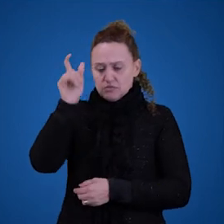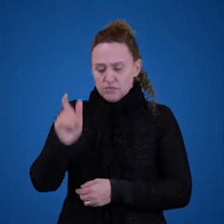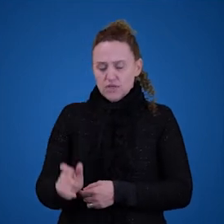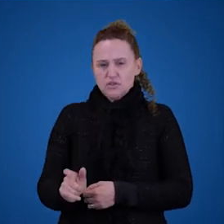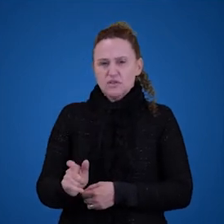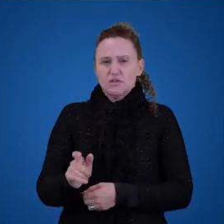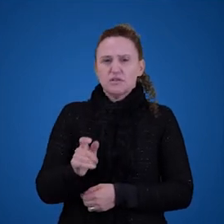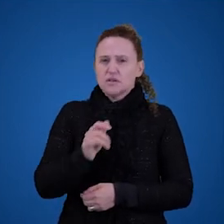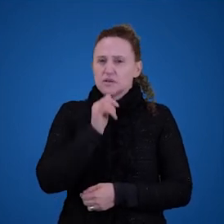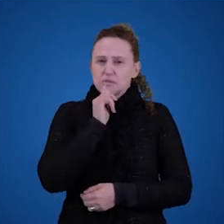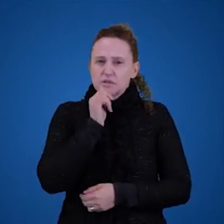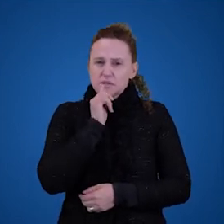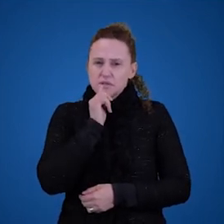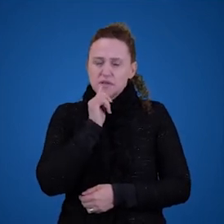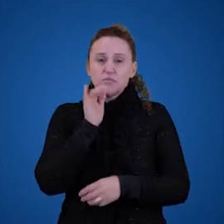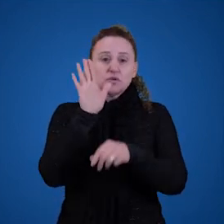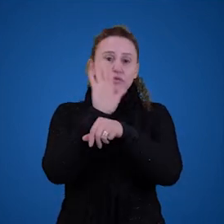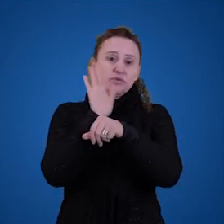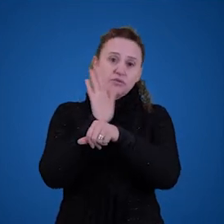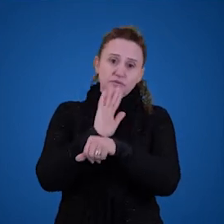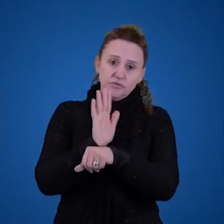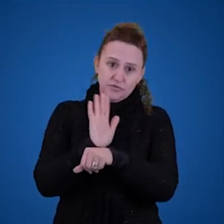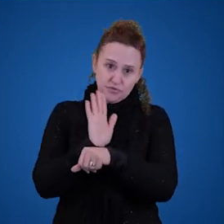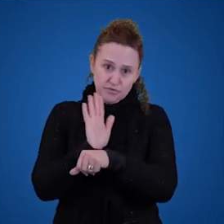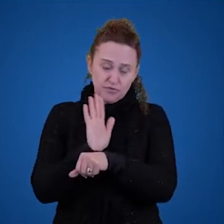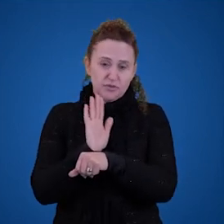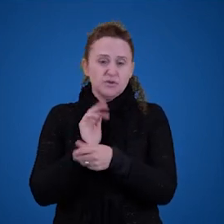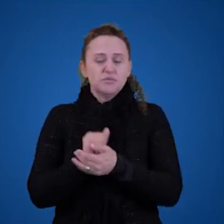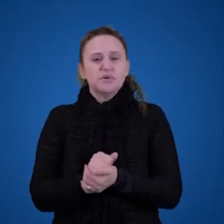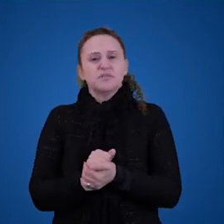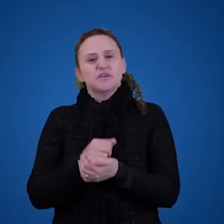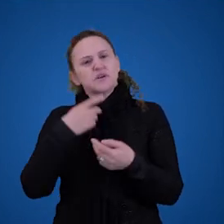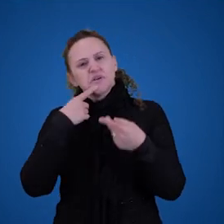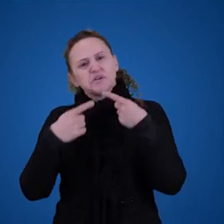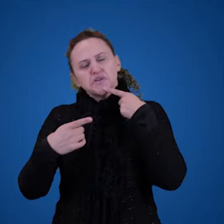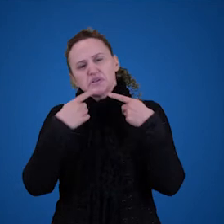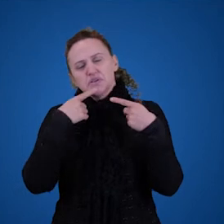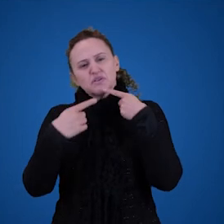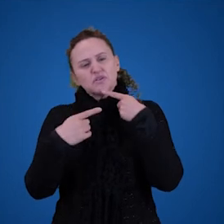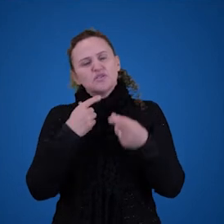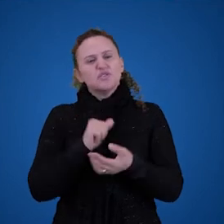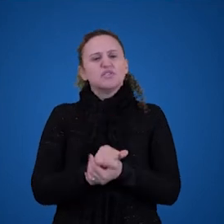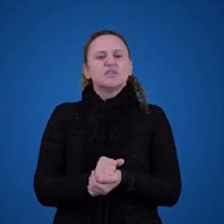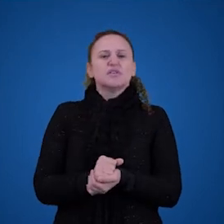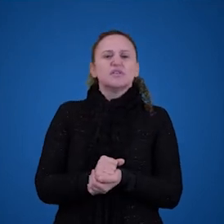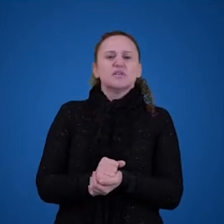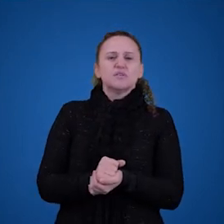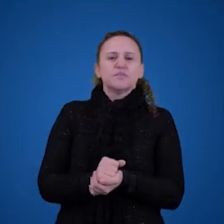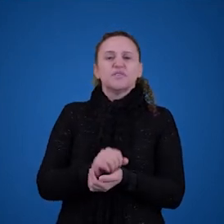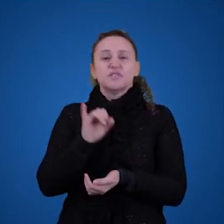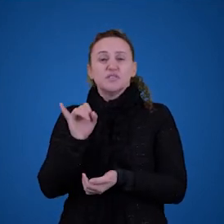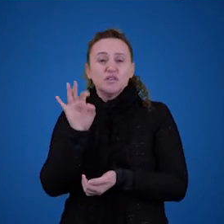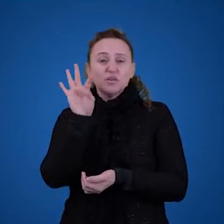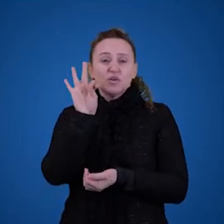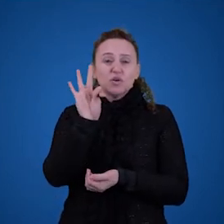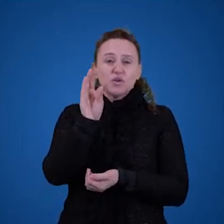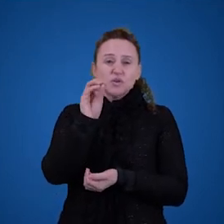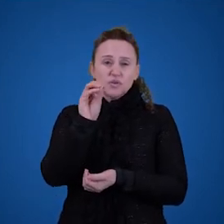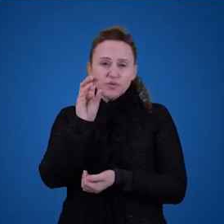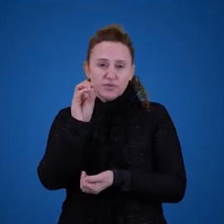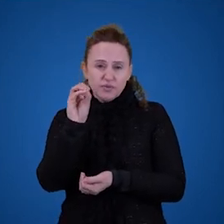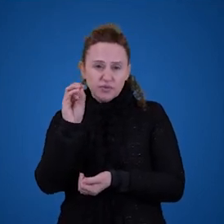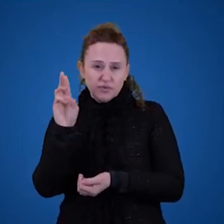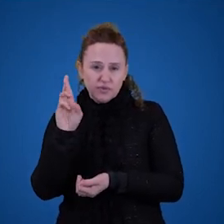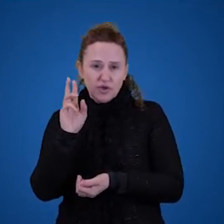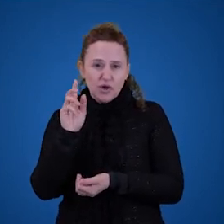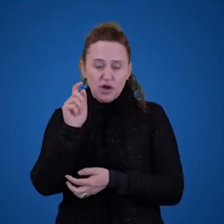Marvel, por exemplo, dos filmes da Marvel, deve ficar discutindo várias vezes se o Thor entrar com o martelo